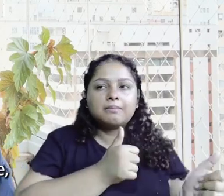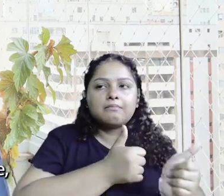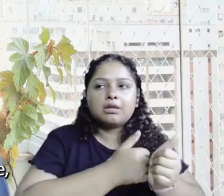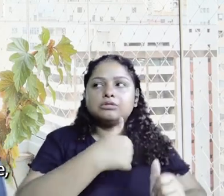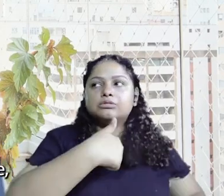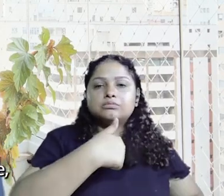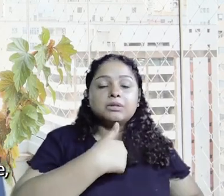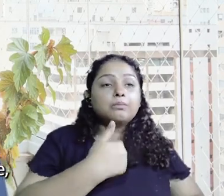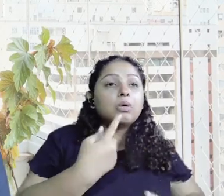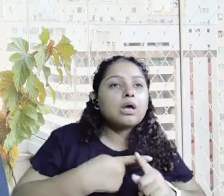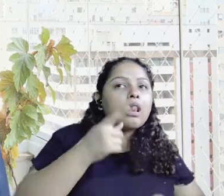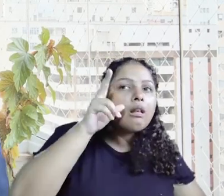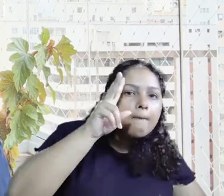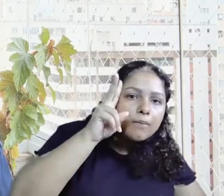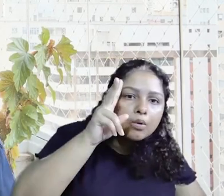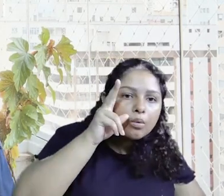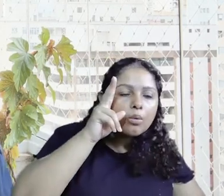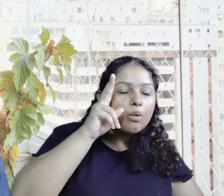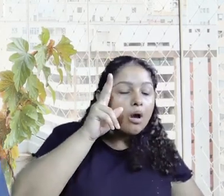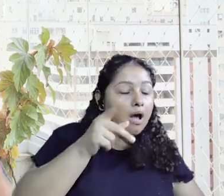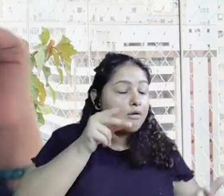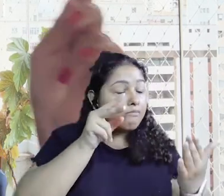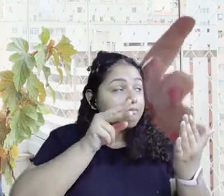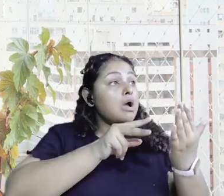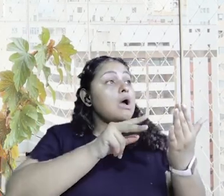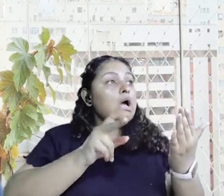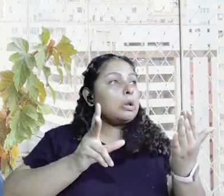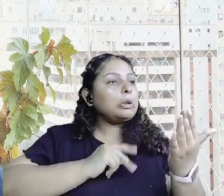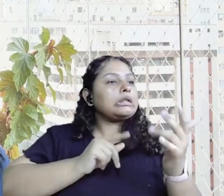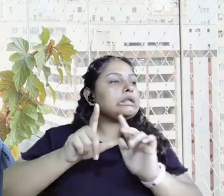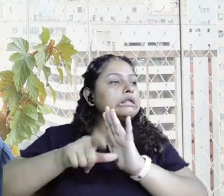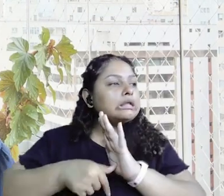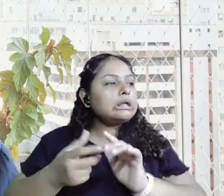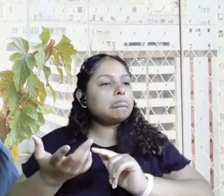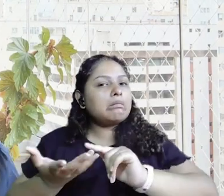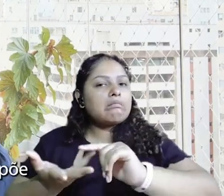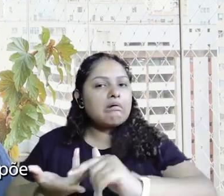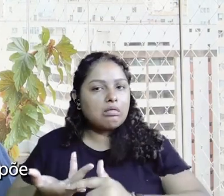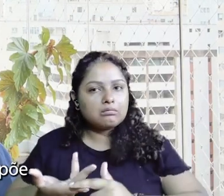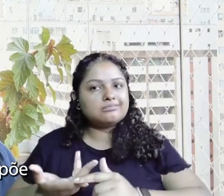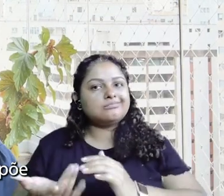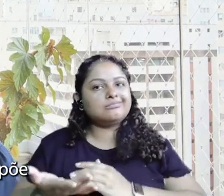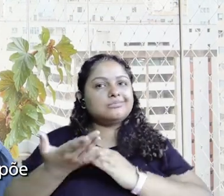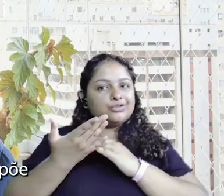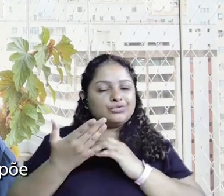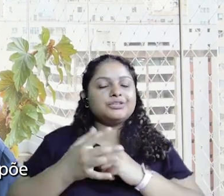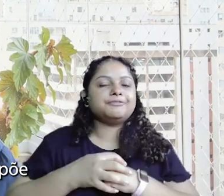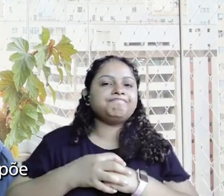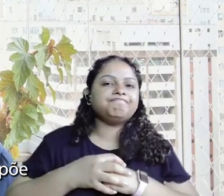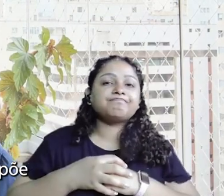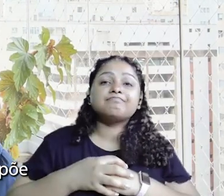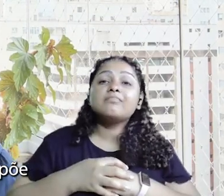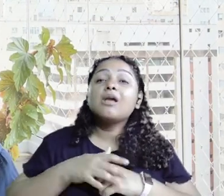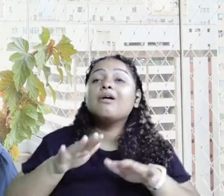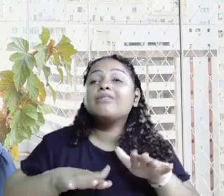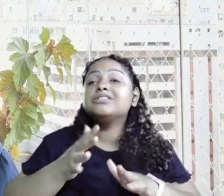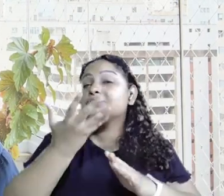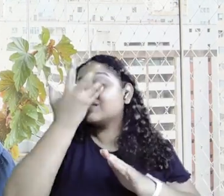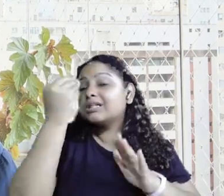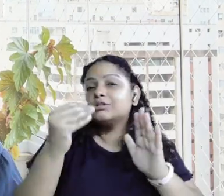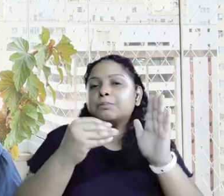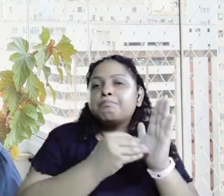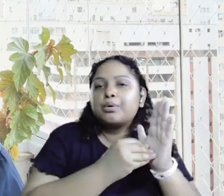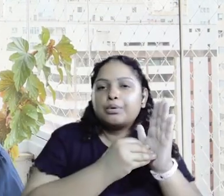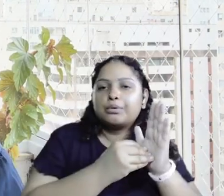sempre perto, assim, da gente, porque lembrou, já põe aqui, nossa, estou atrasada com aquilo e tal, mas tem uma coisa que a gente nunca põe naquela